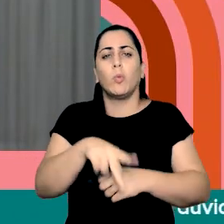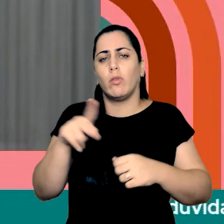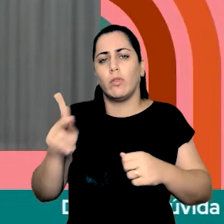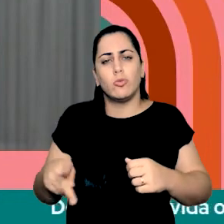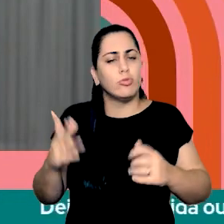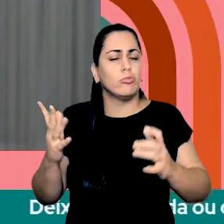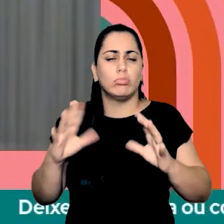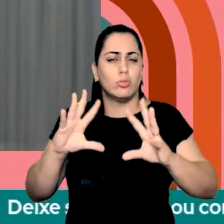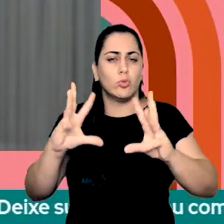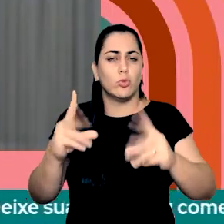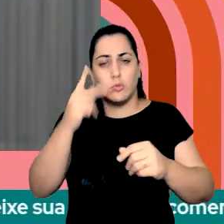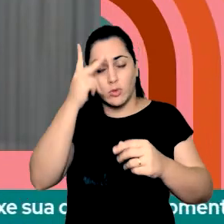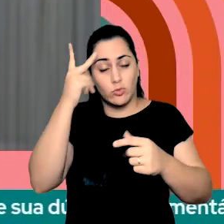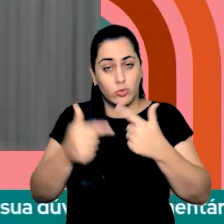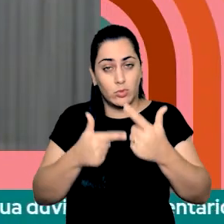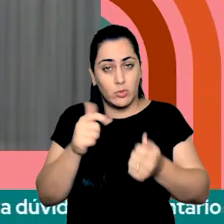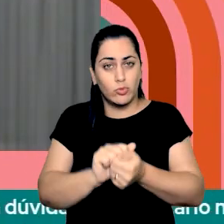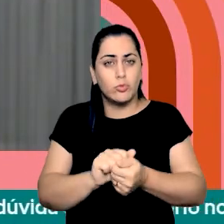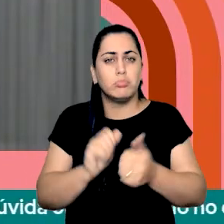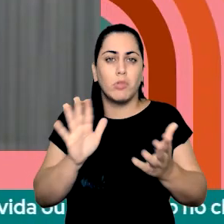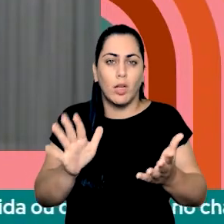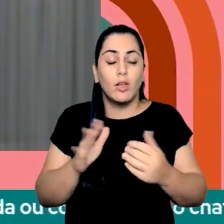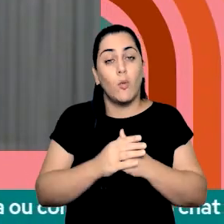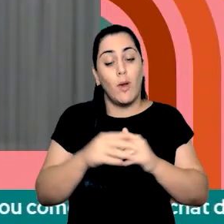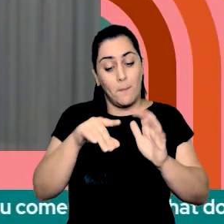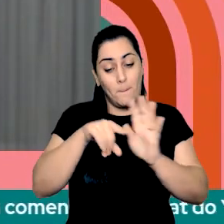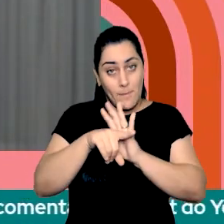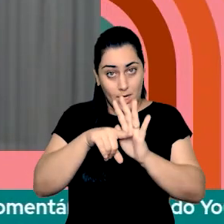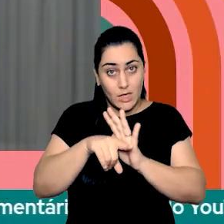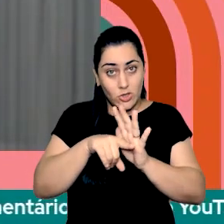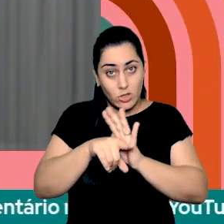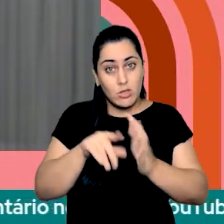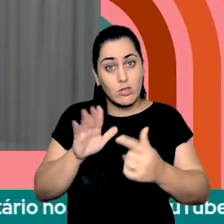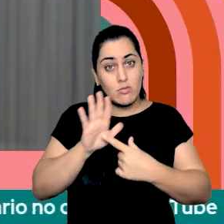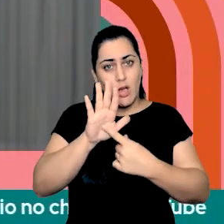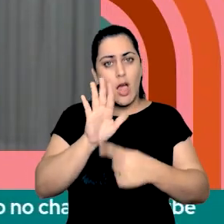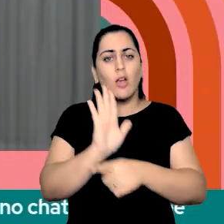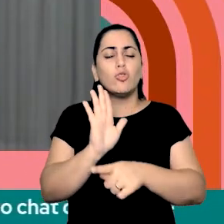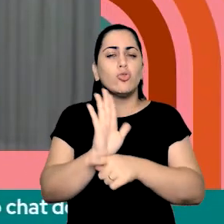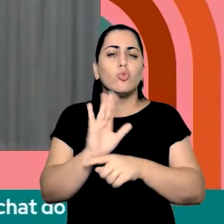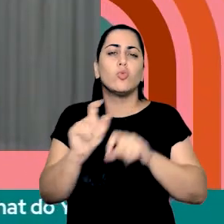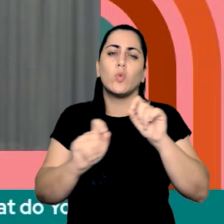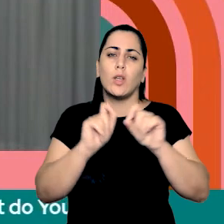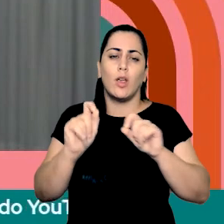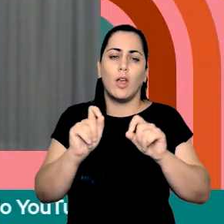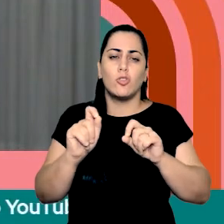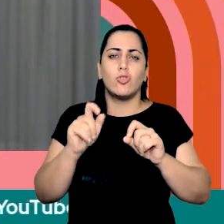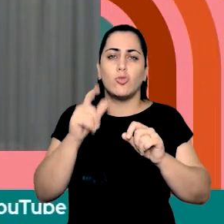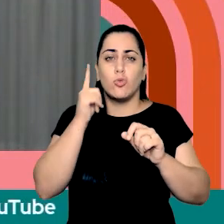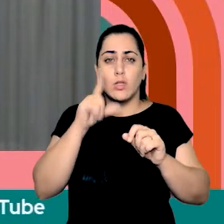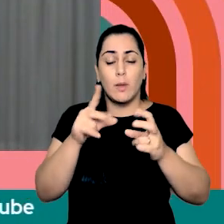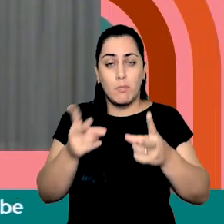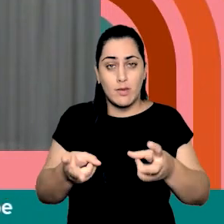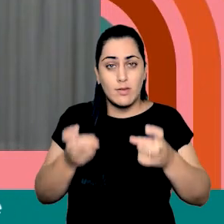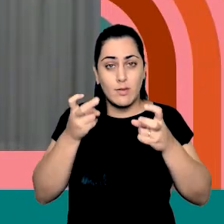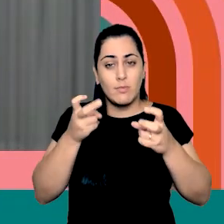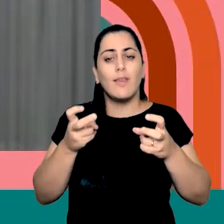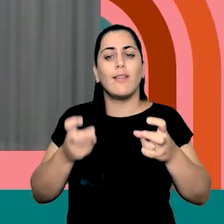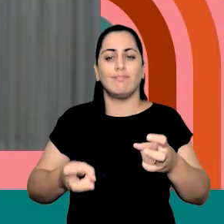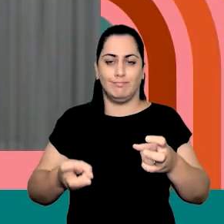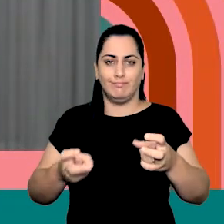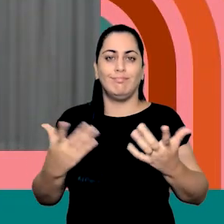E, então, além do que essa pesquisa trouxe de contribuição, foi chamar a atenção para essa